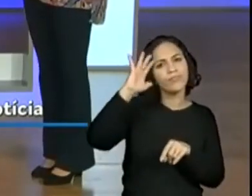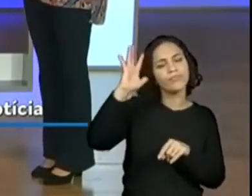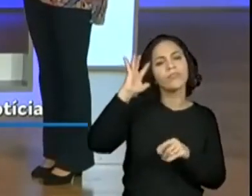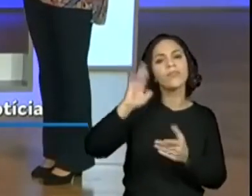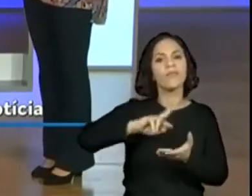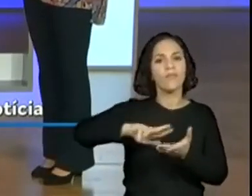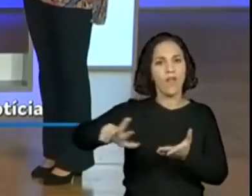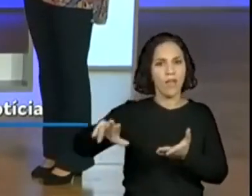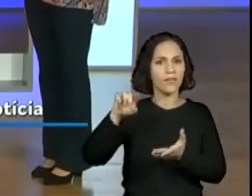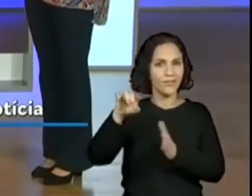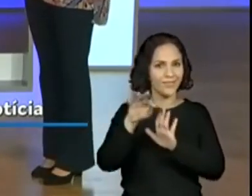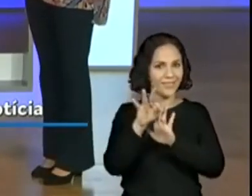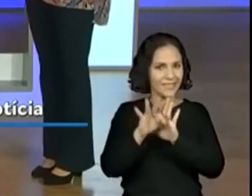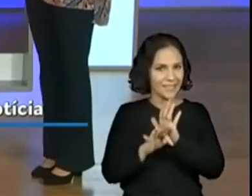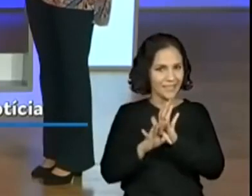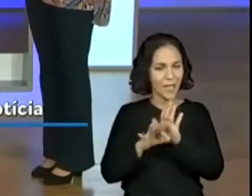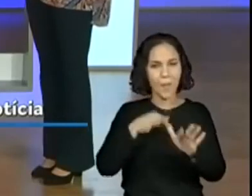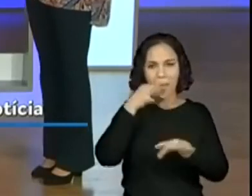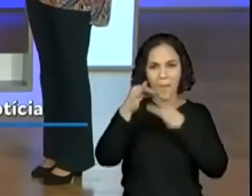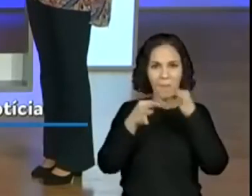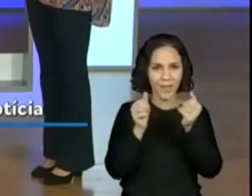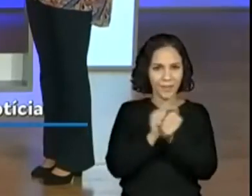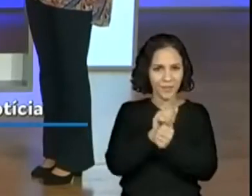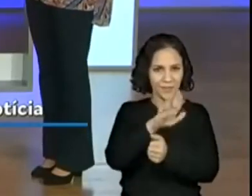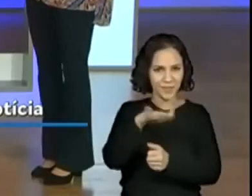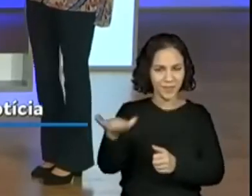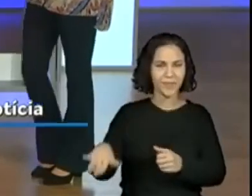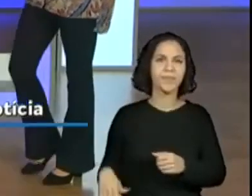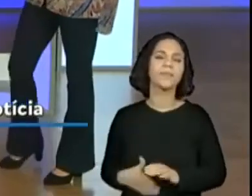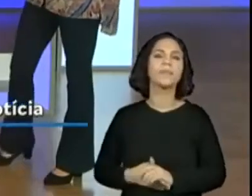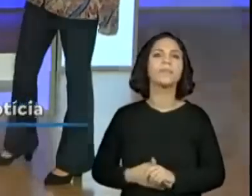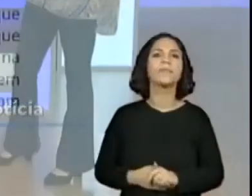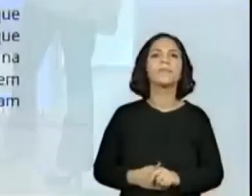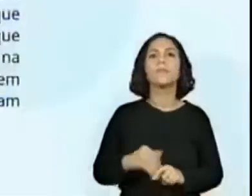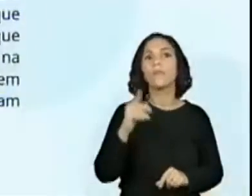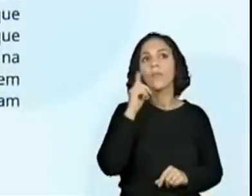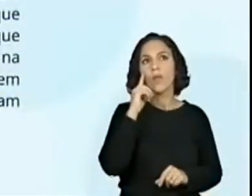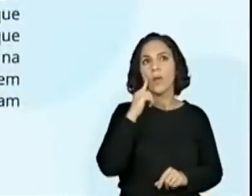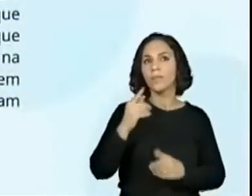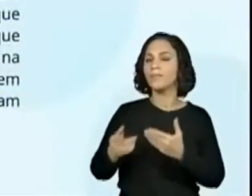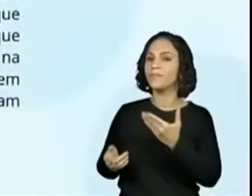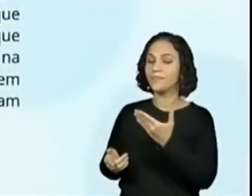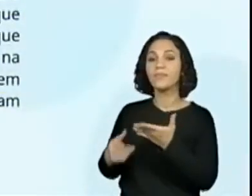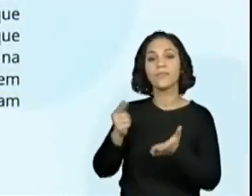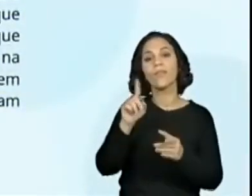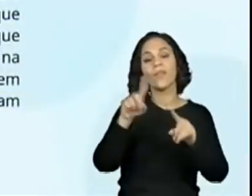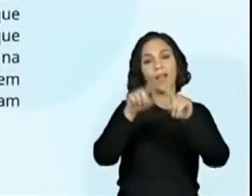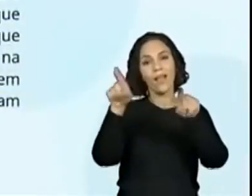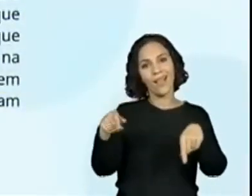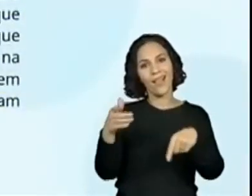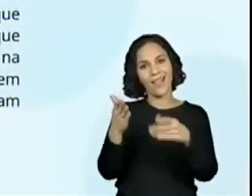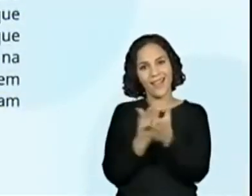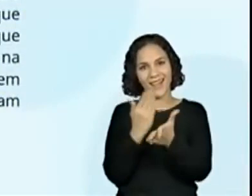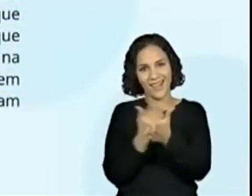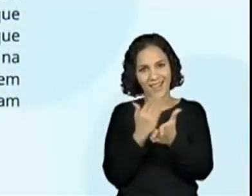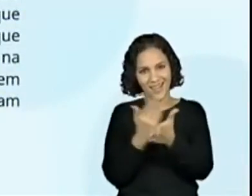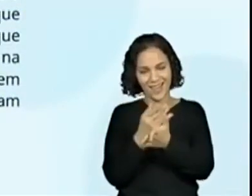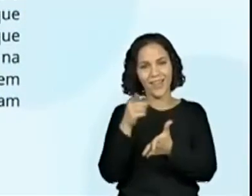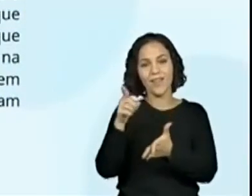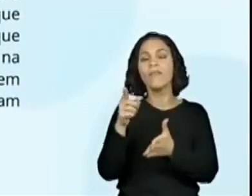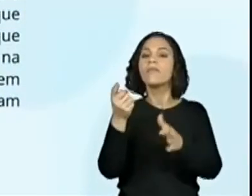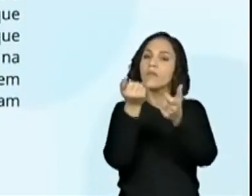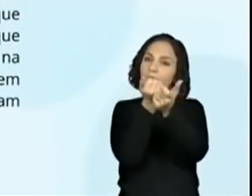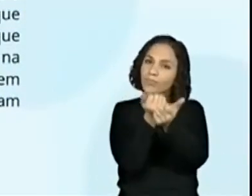depois desse texto aí para a gente comentar com os alunos. Então, o título, livraria usa drones para distribuir livros